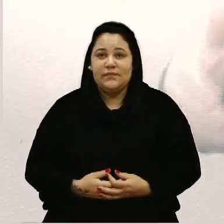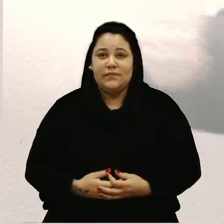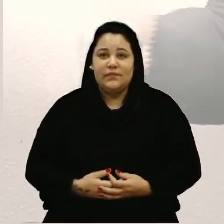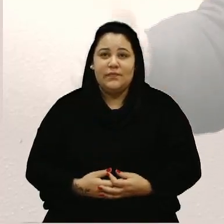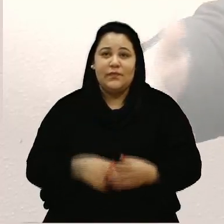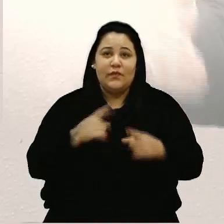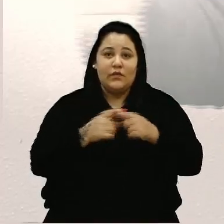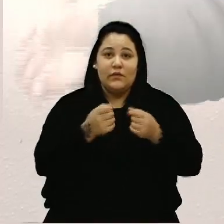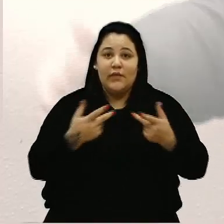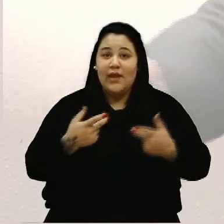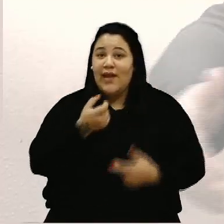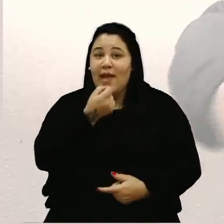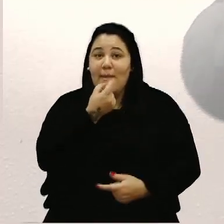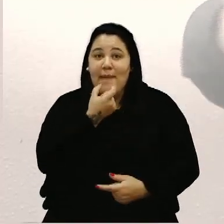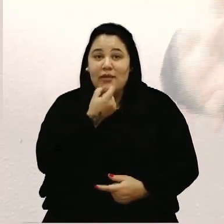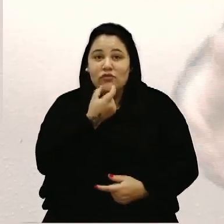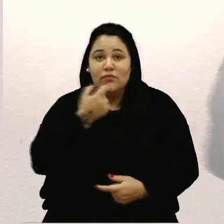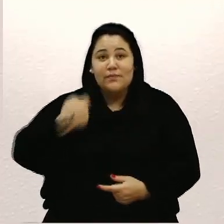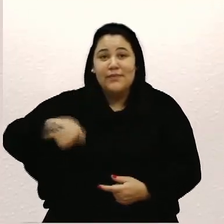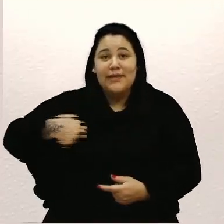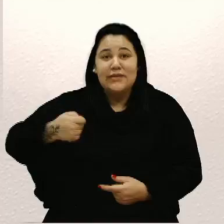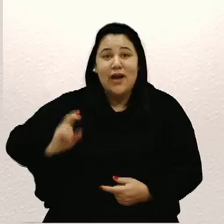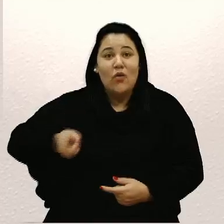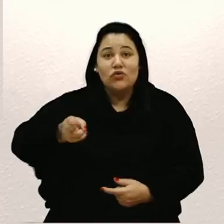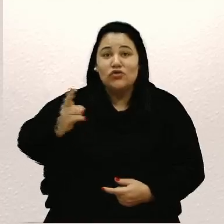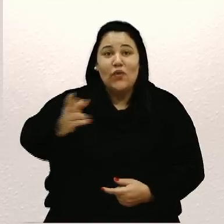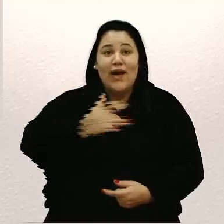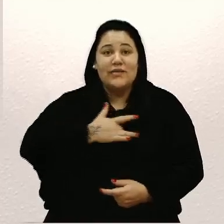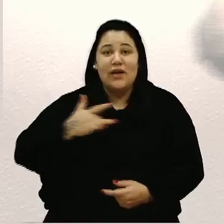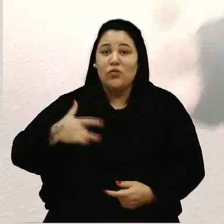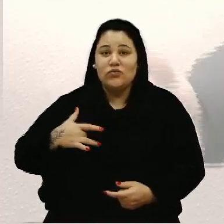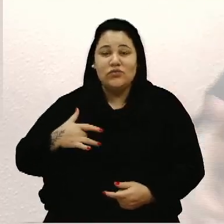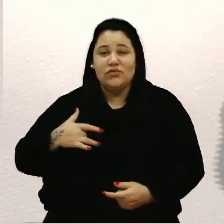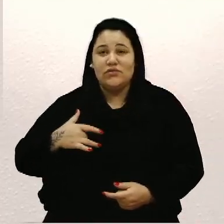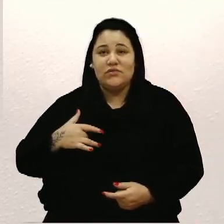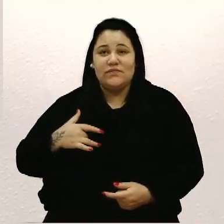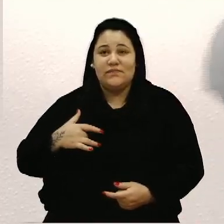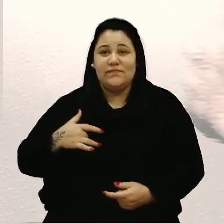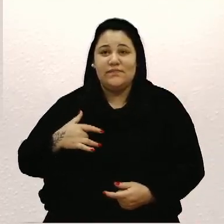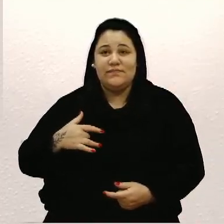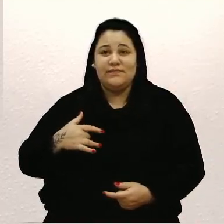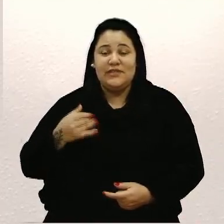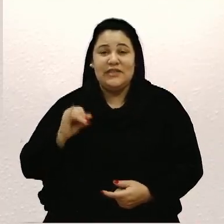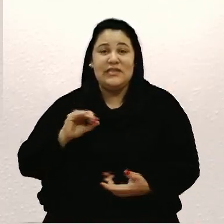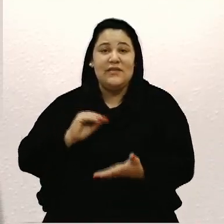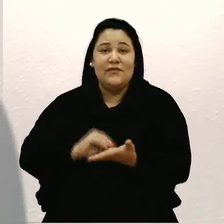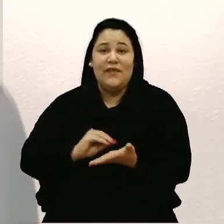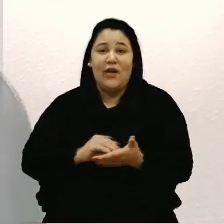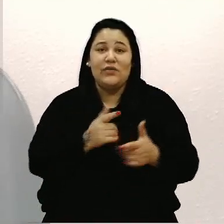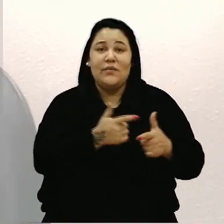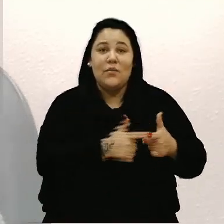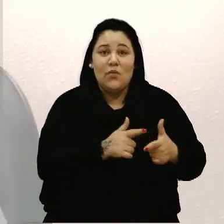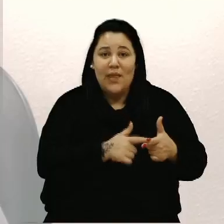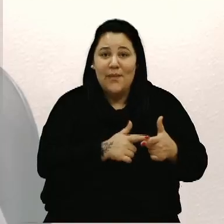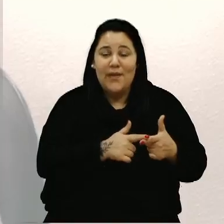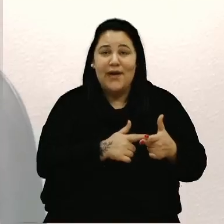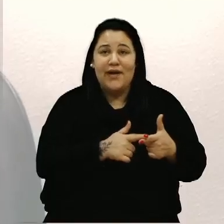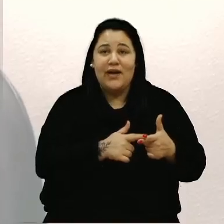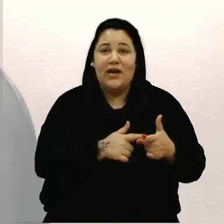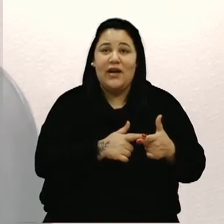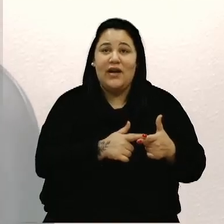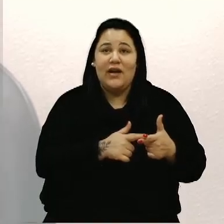se diz, medicação é contínua, precisa, é saúde, cada vez que tem esse problema de